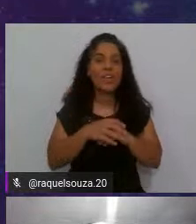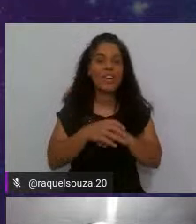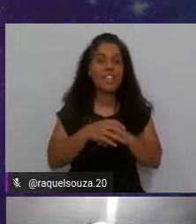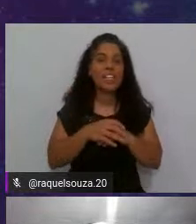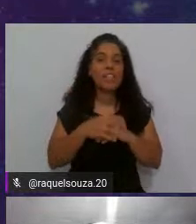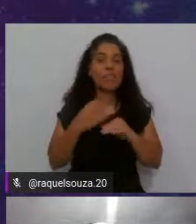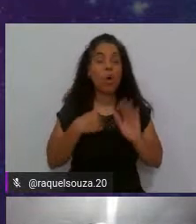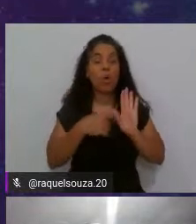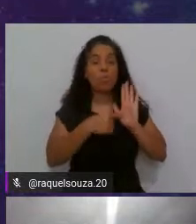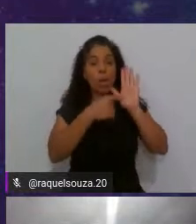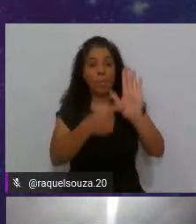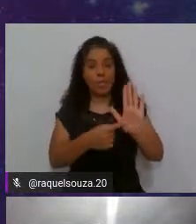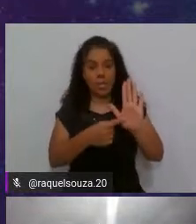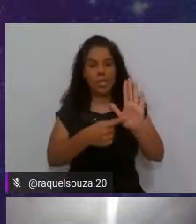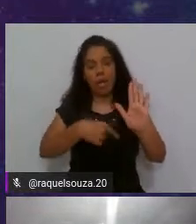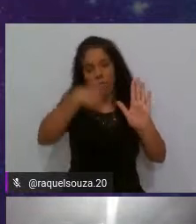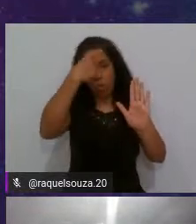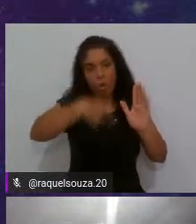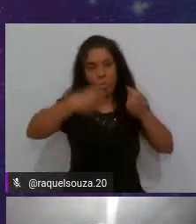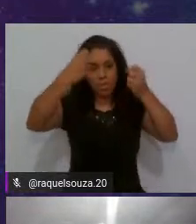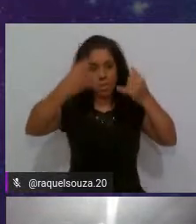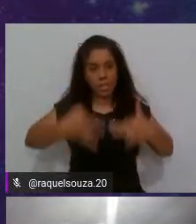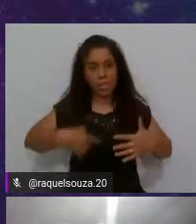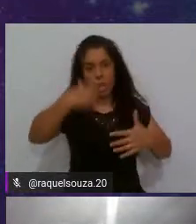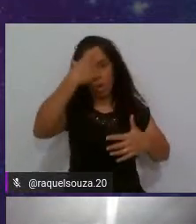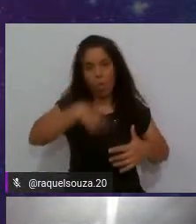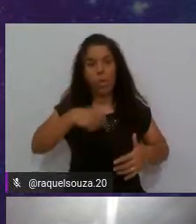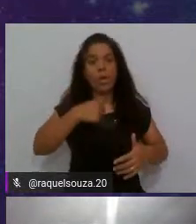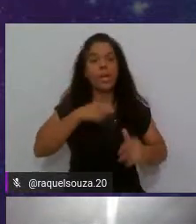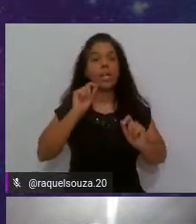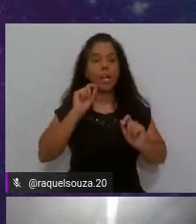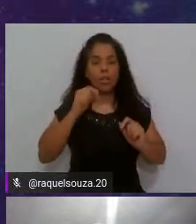apresentar fazer a minha apresentação para vocês